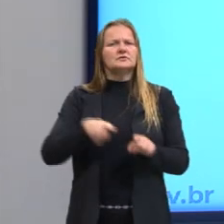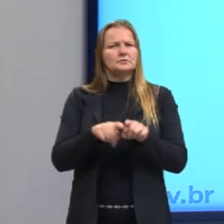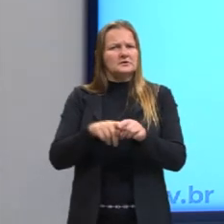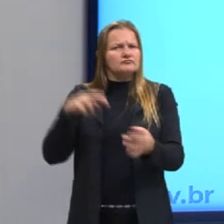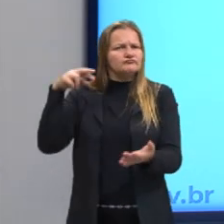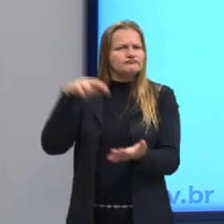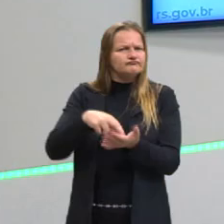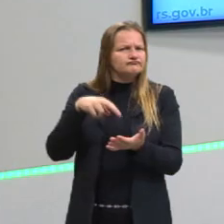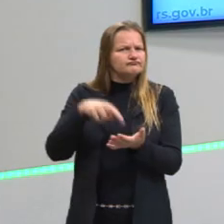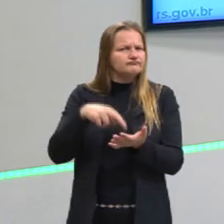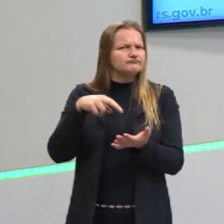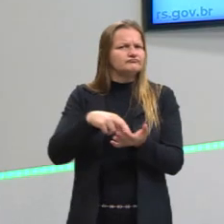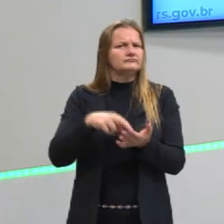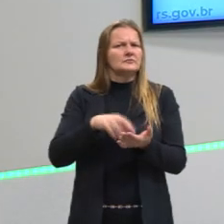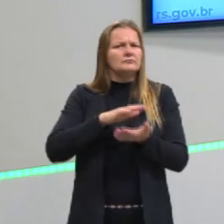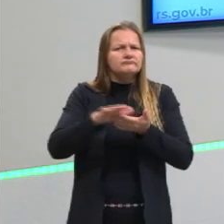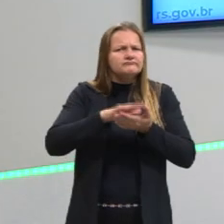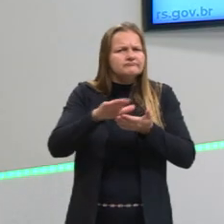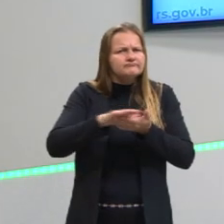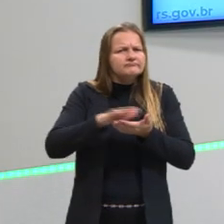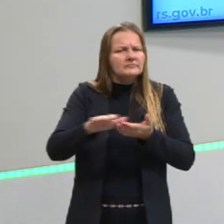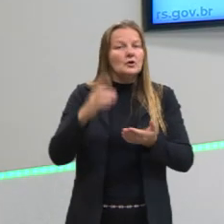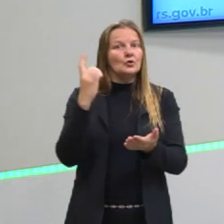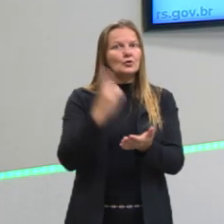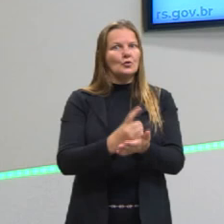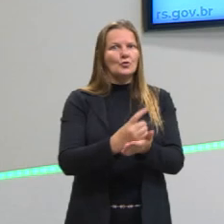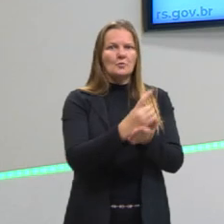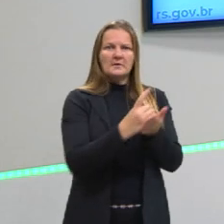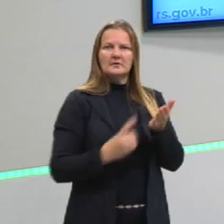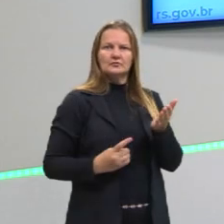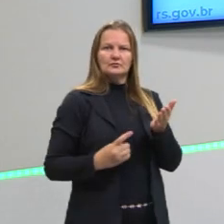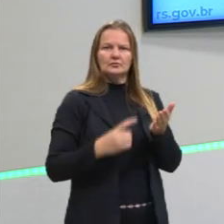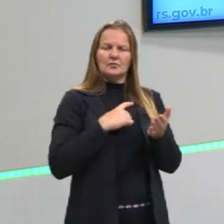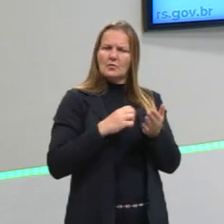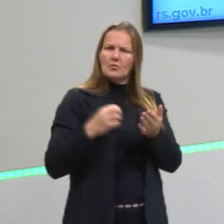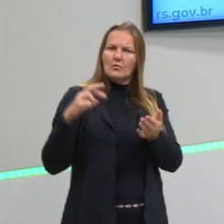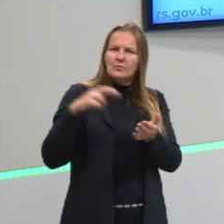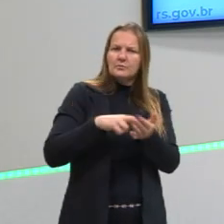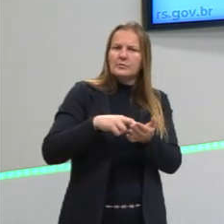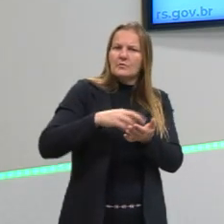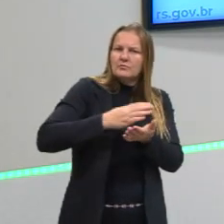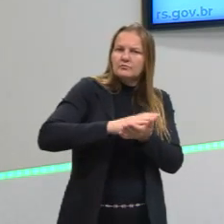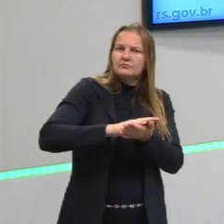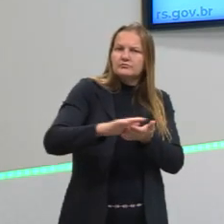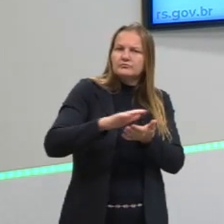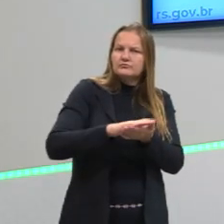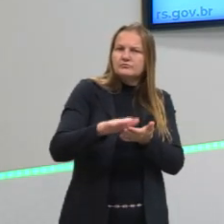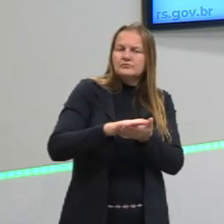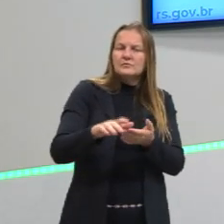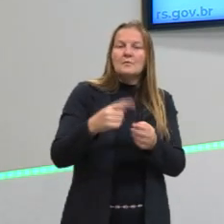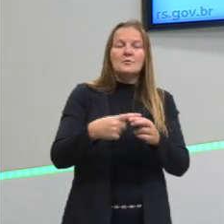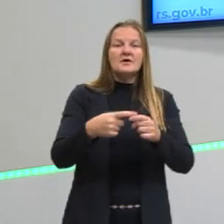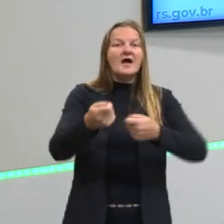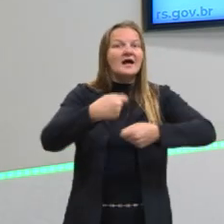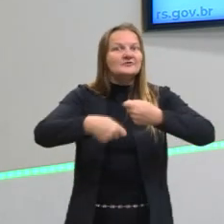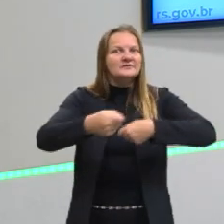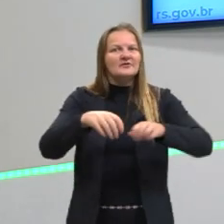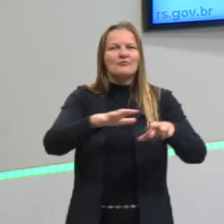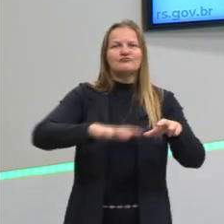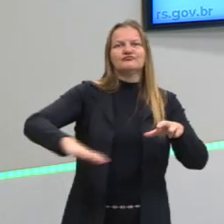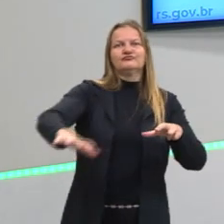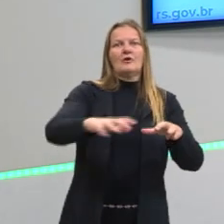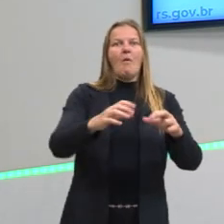Então, se começa a produzir muita documentação, muito registro para conseguir administrar esse território tão grande